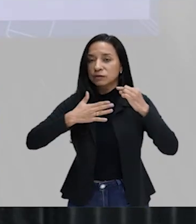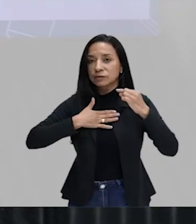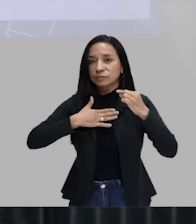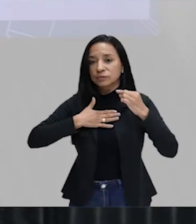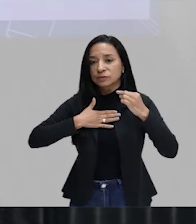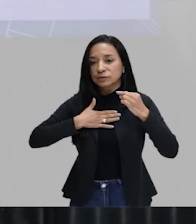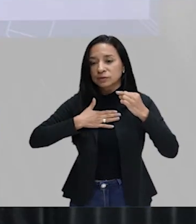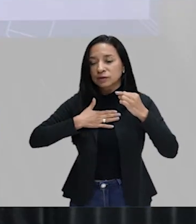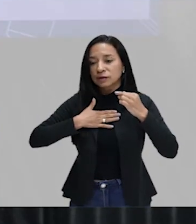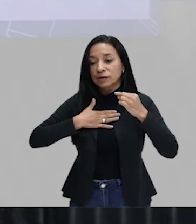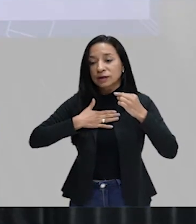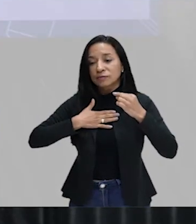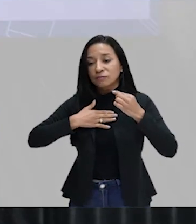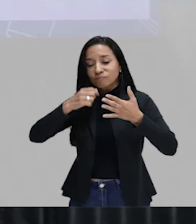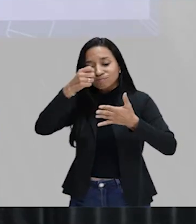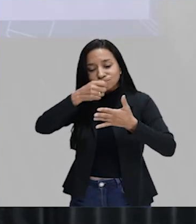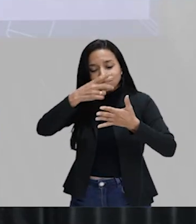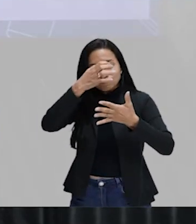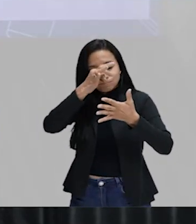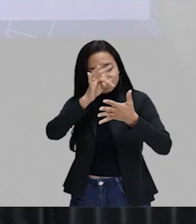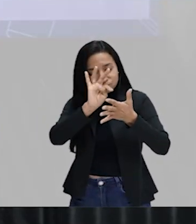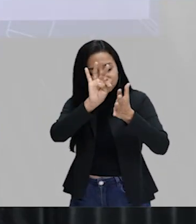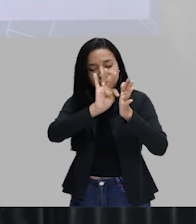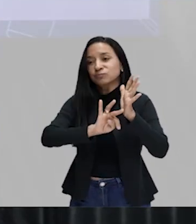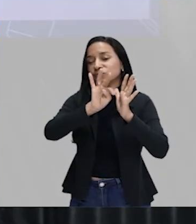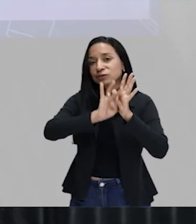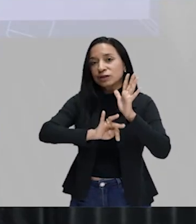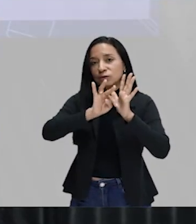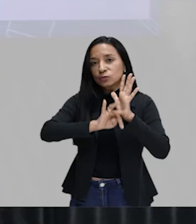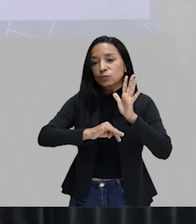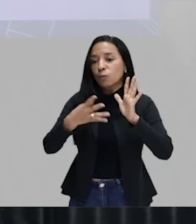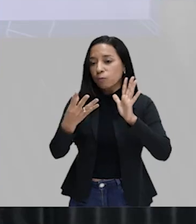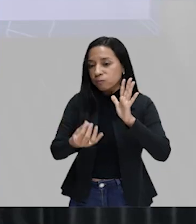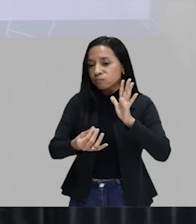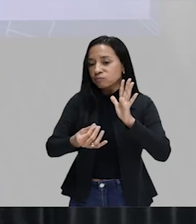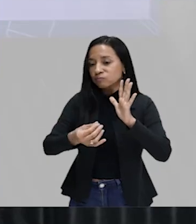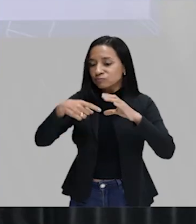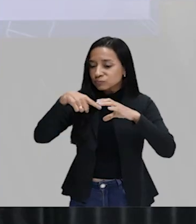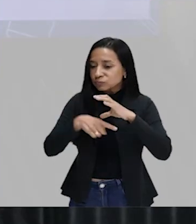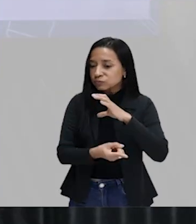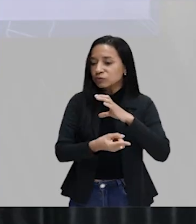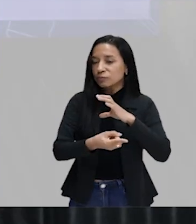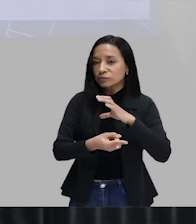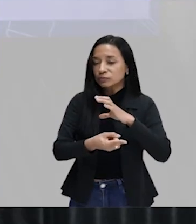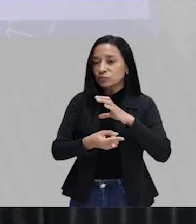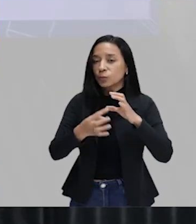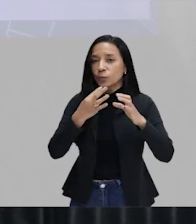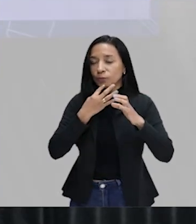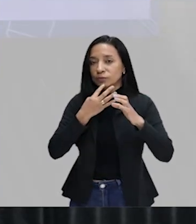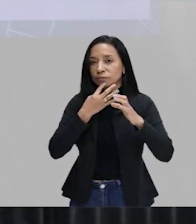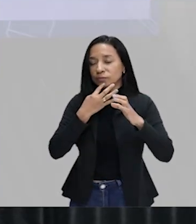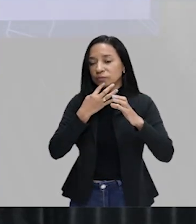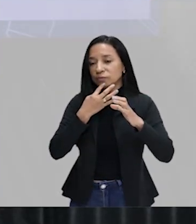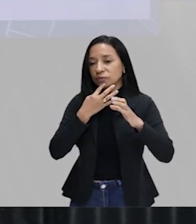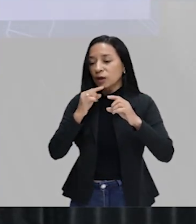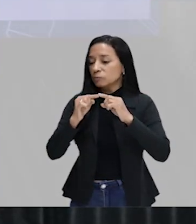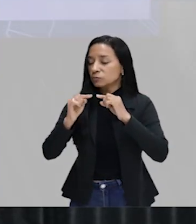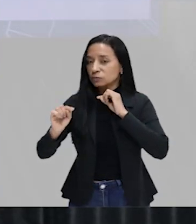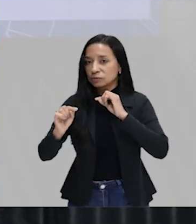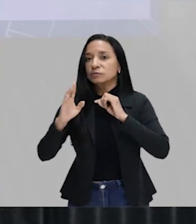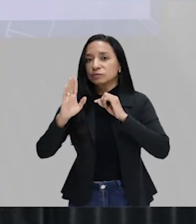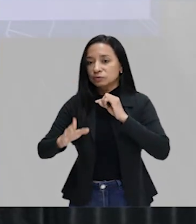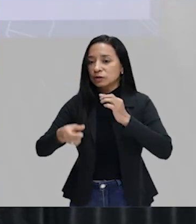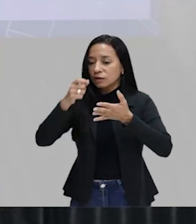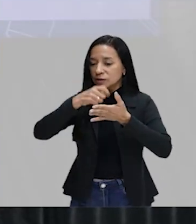utilizados pela sociedade para dizer que aquele texto que eu escrevo... Ah, eu não concordo. Então, eu já vou com os contra-argumentos.